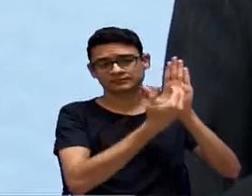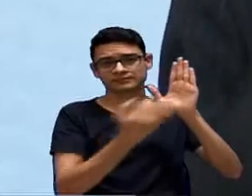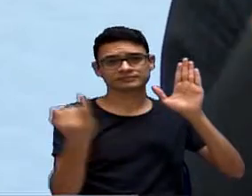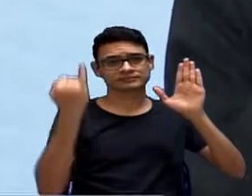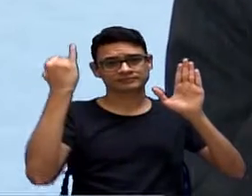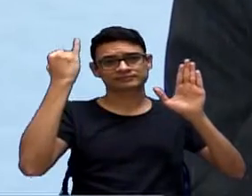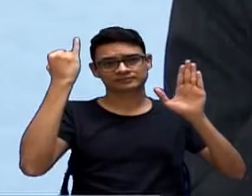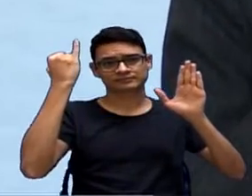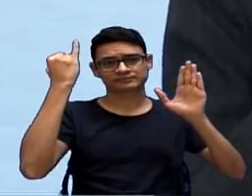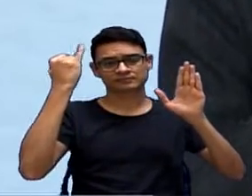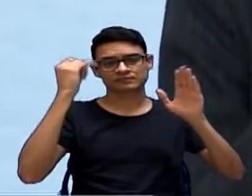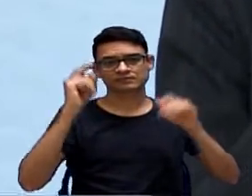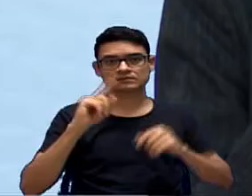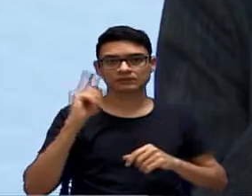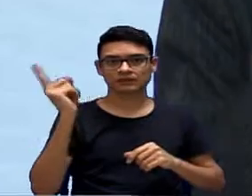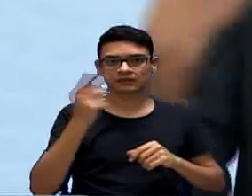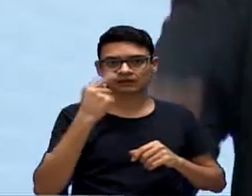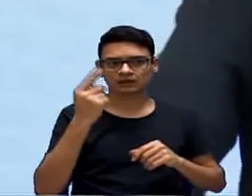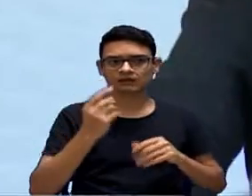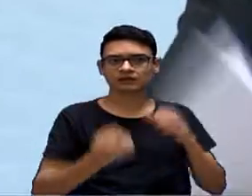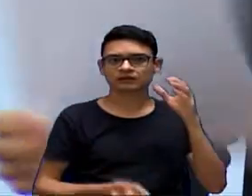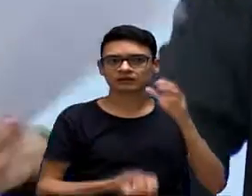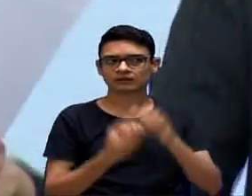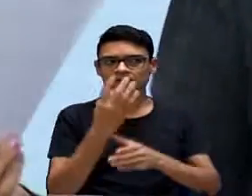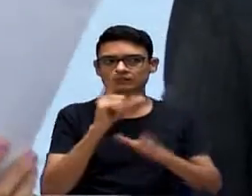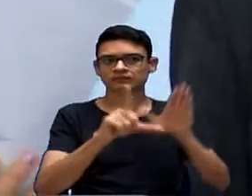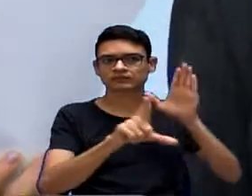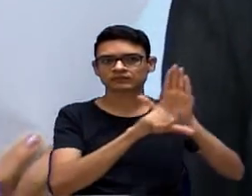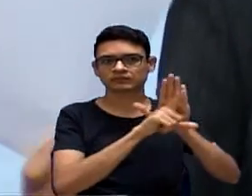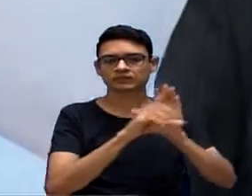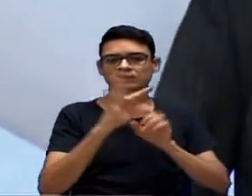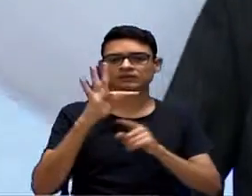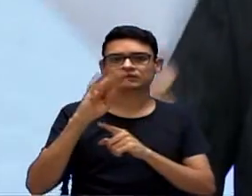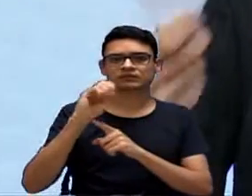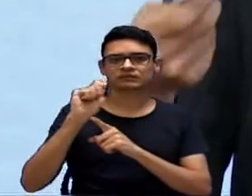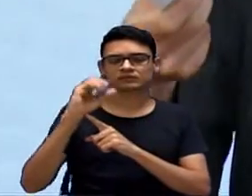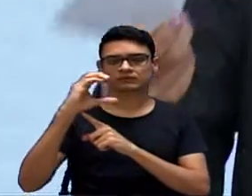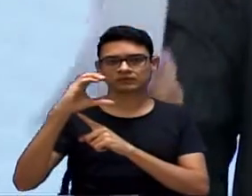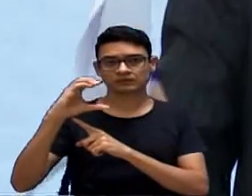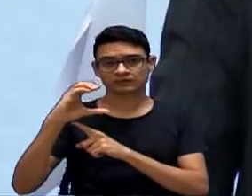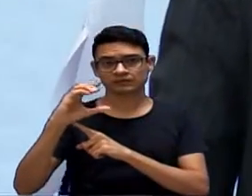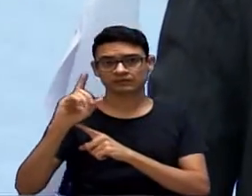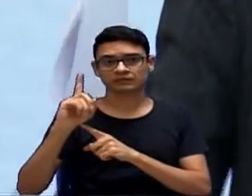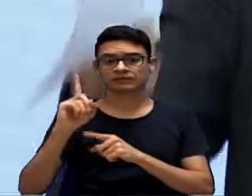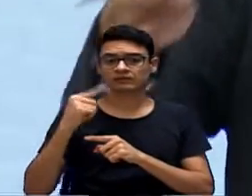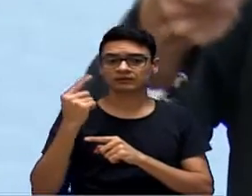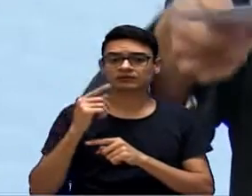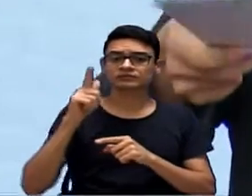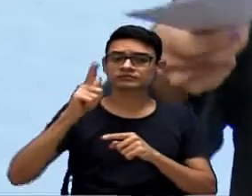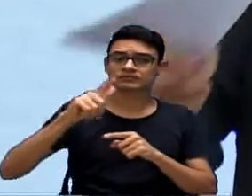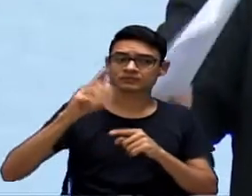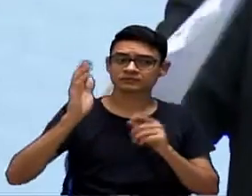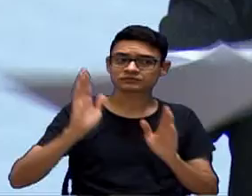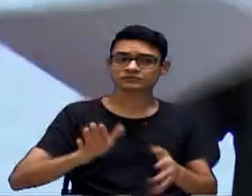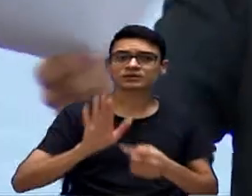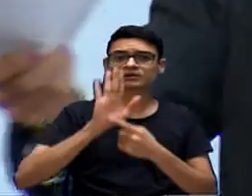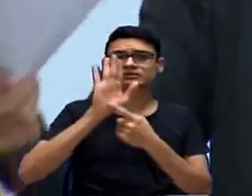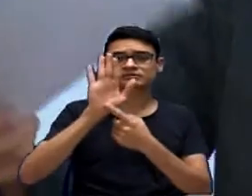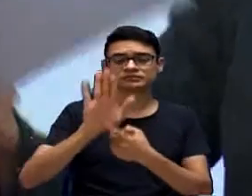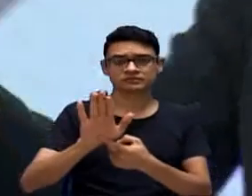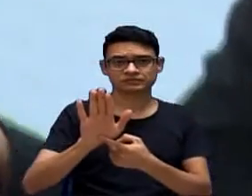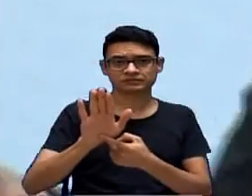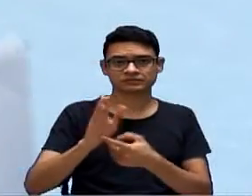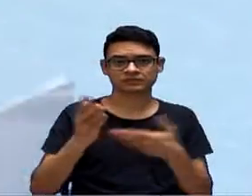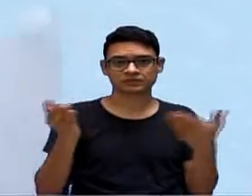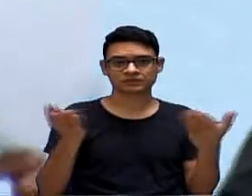falo, nós produzimos leis, o TAC não tem que ir, é porque nós já trouxemos outro momento em questão do TAC, daí o senhor